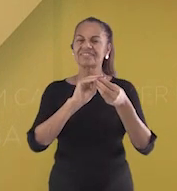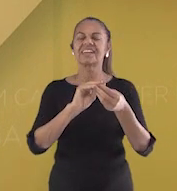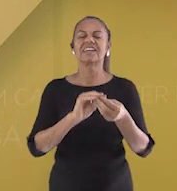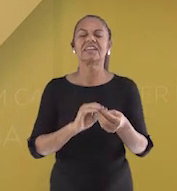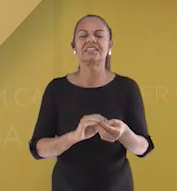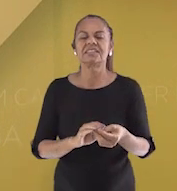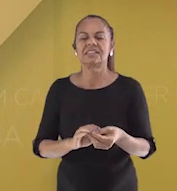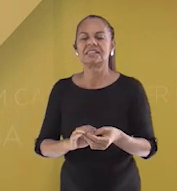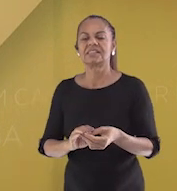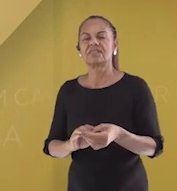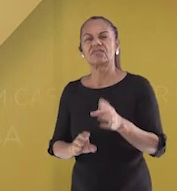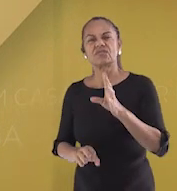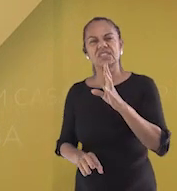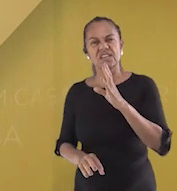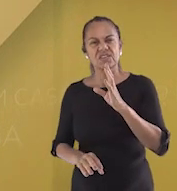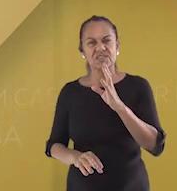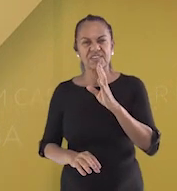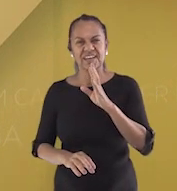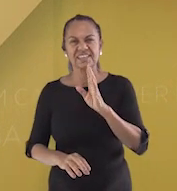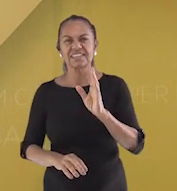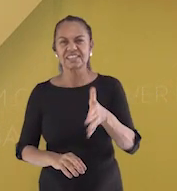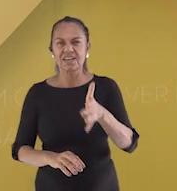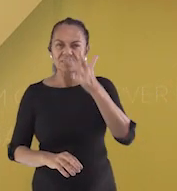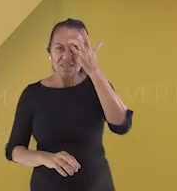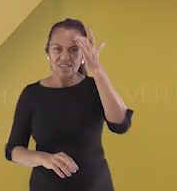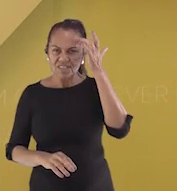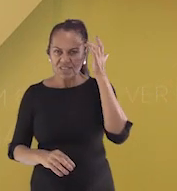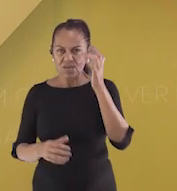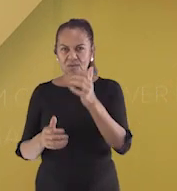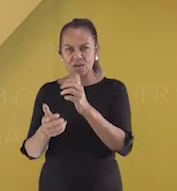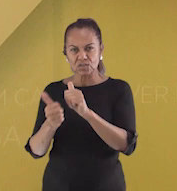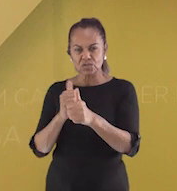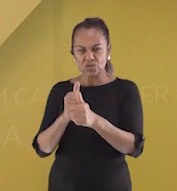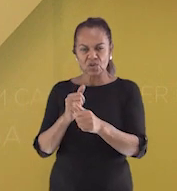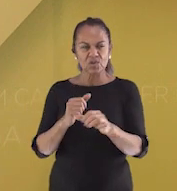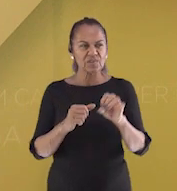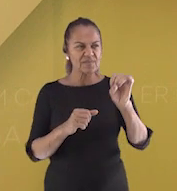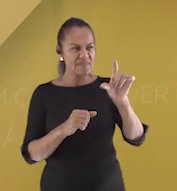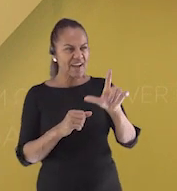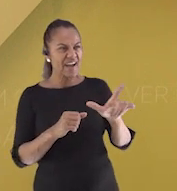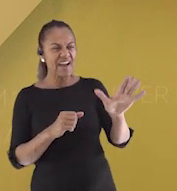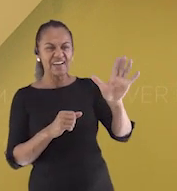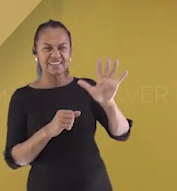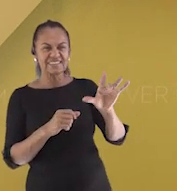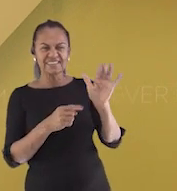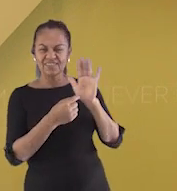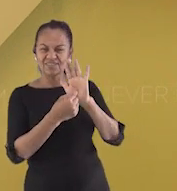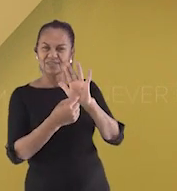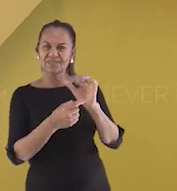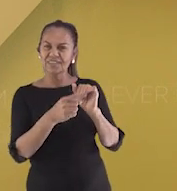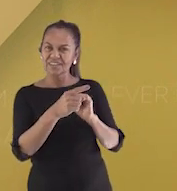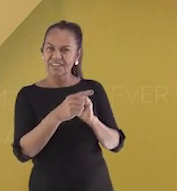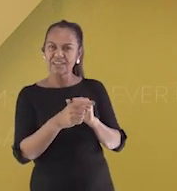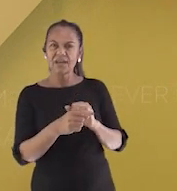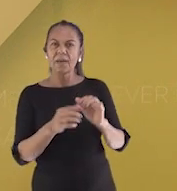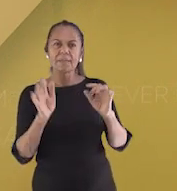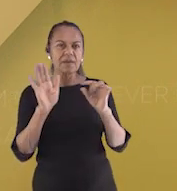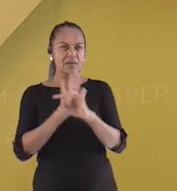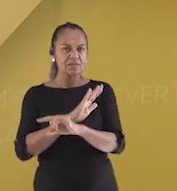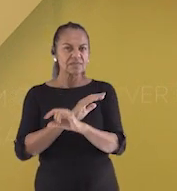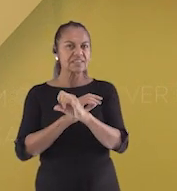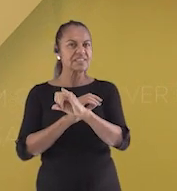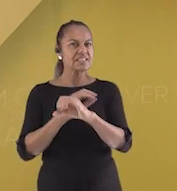Você conhece alguém que já jogou o Super Nintendo? Pergunte aí se eles tinham esse costume de assoprar o cartucho.